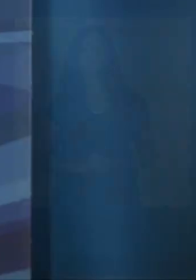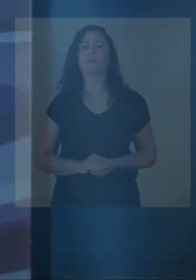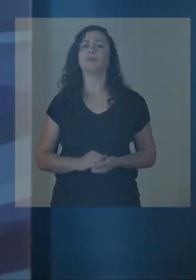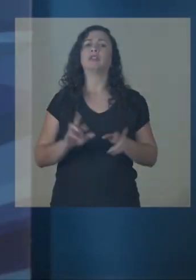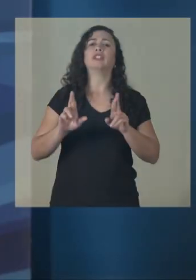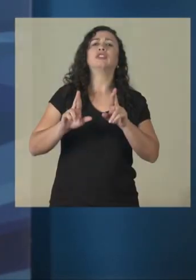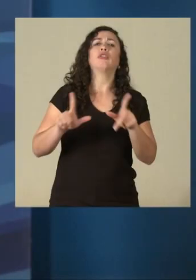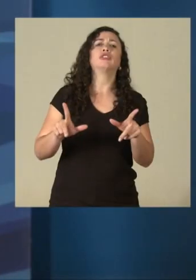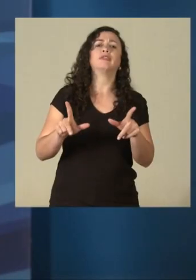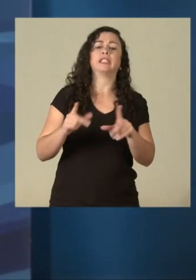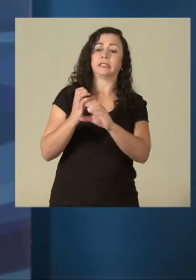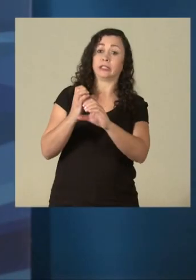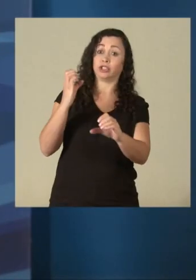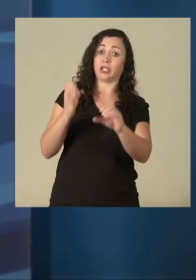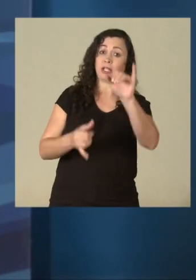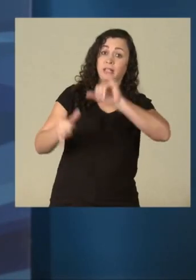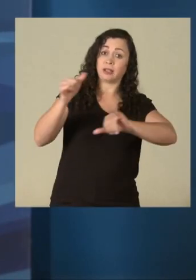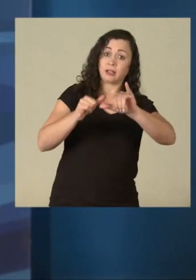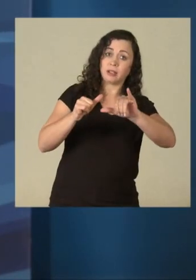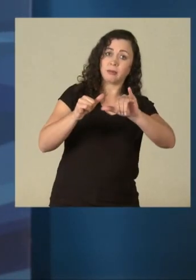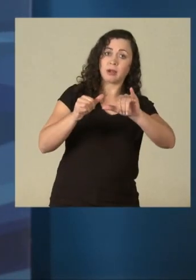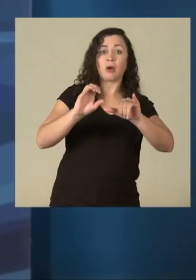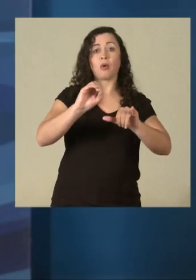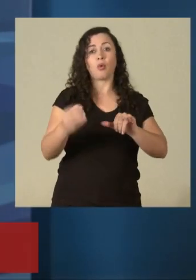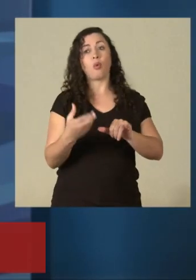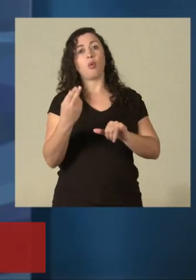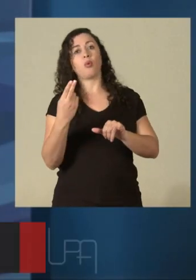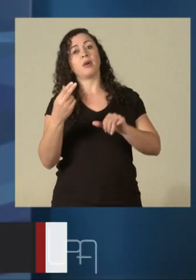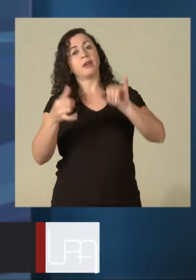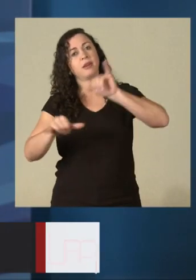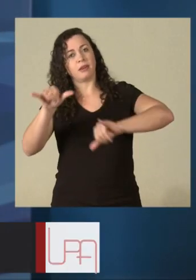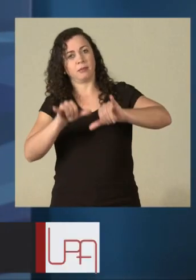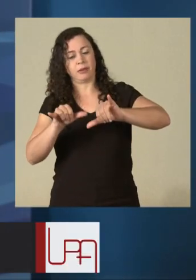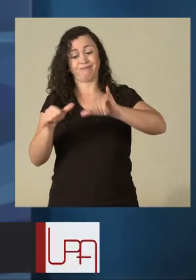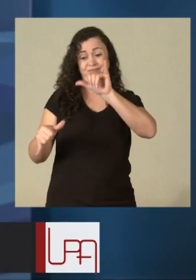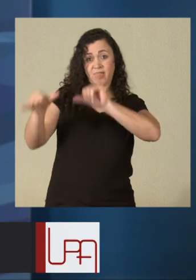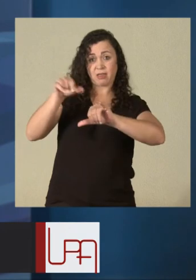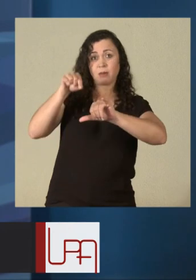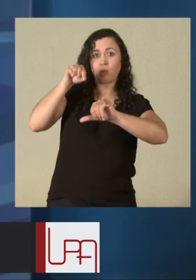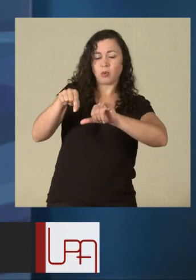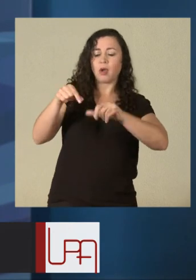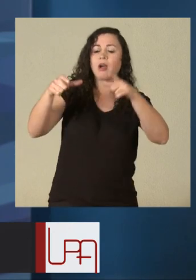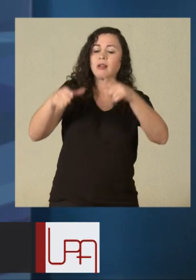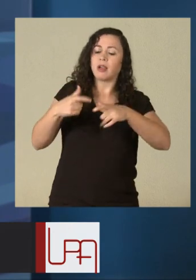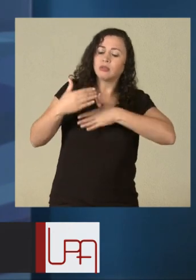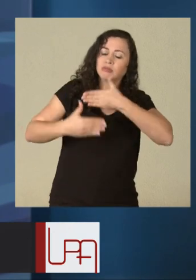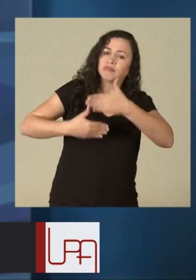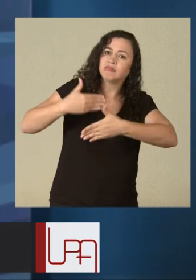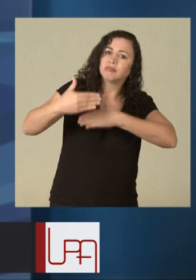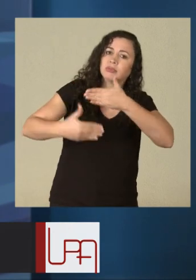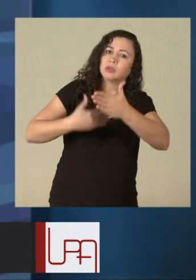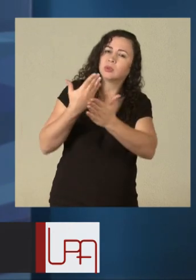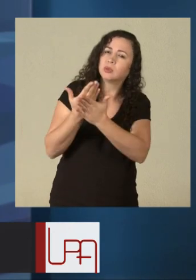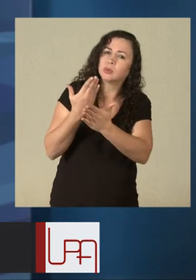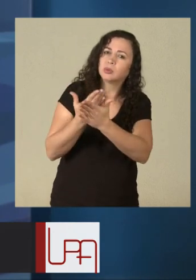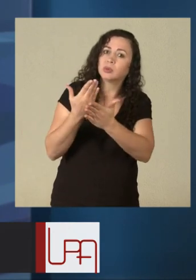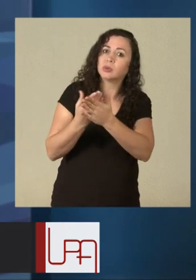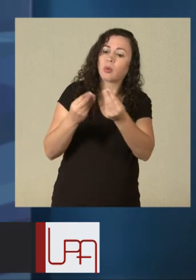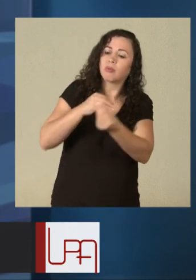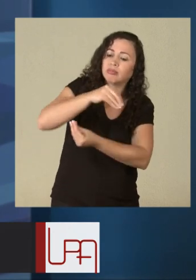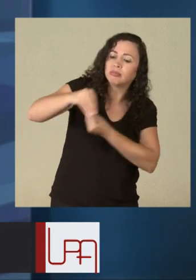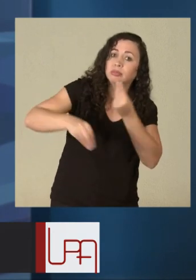Qual a diferença entre química e engenharia química? A química é onde se desenvolve ou se estuda o processo,